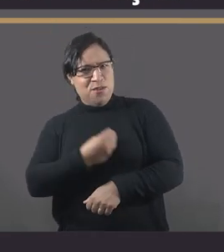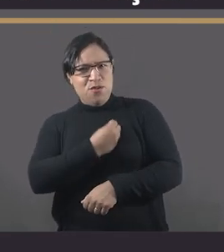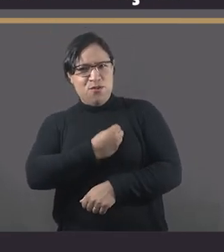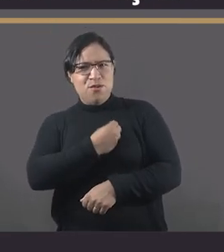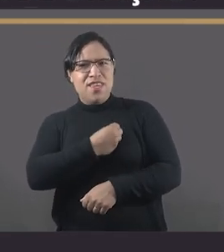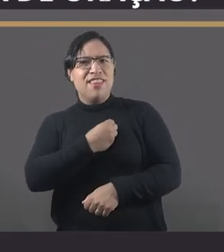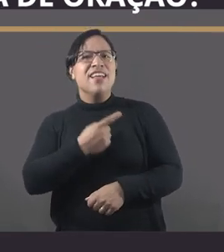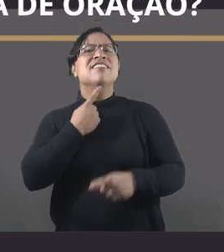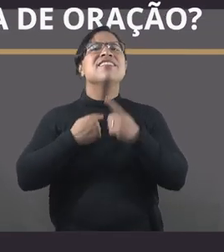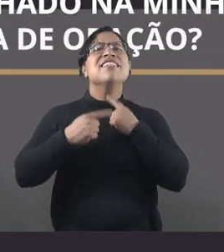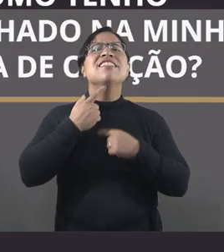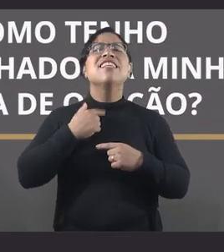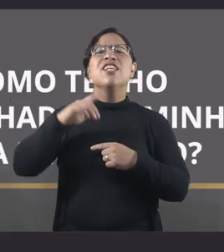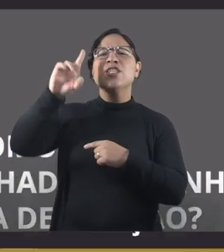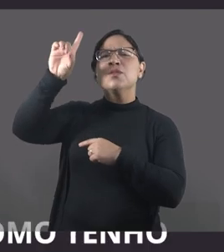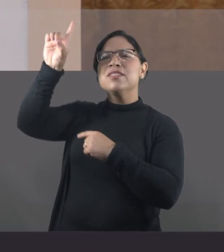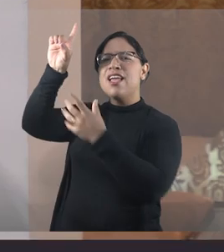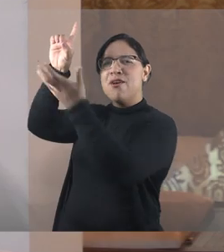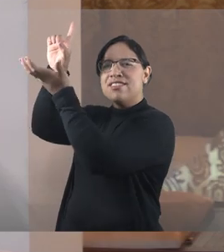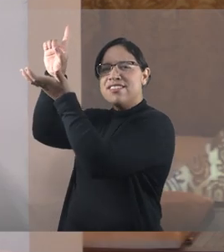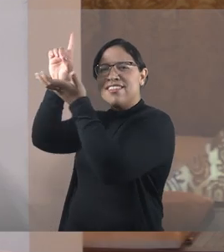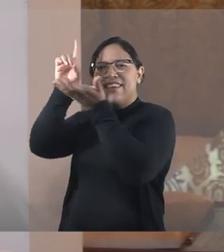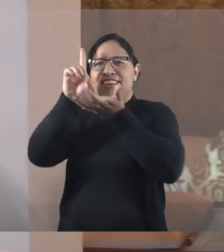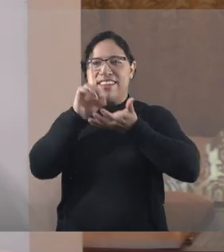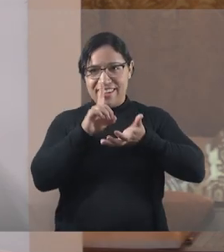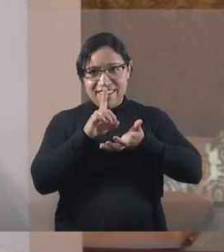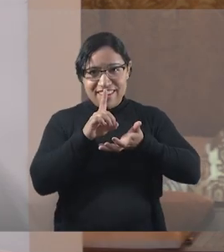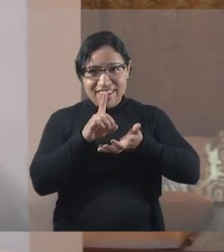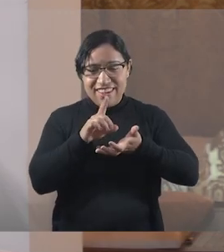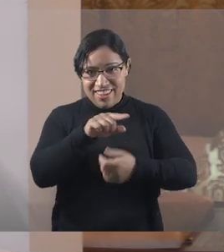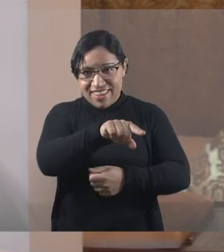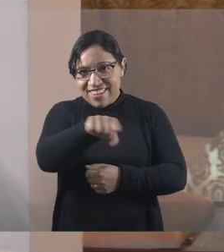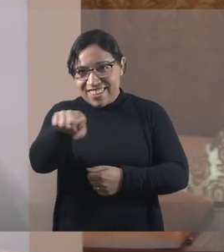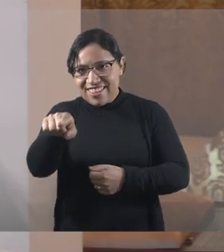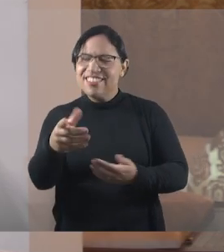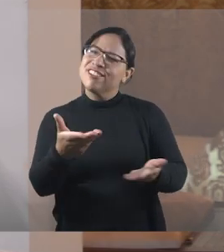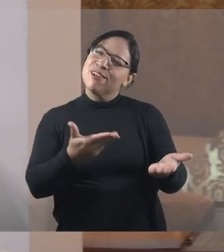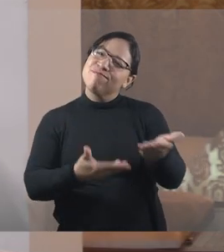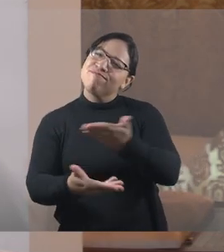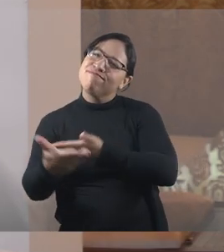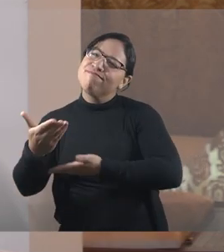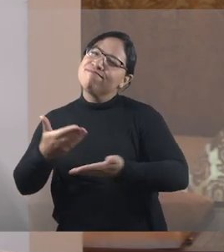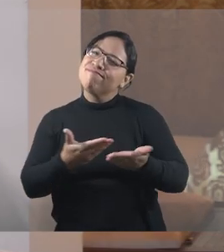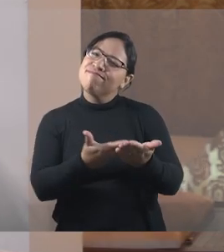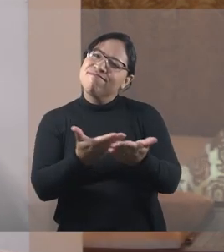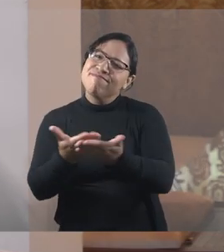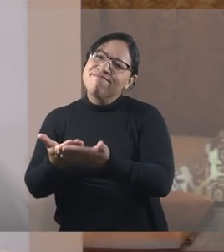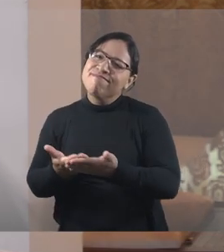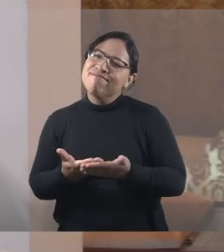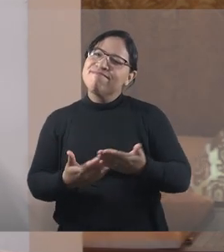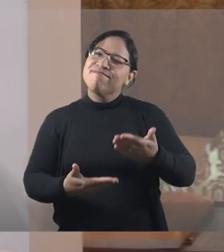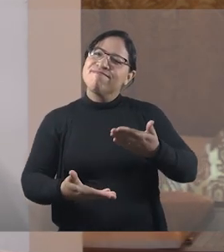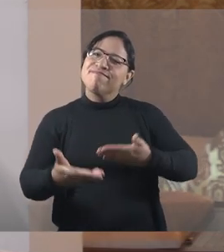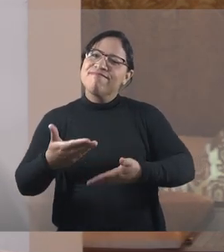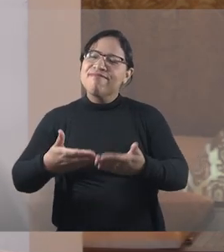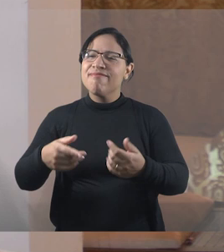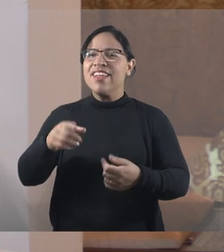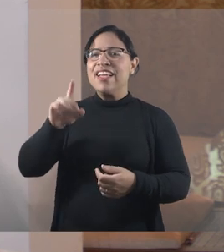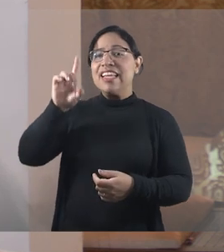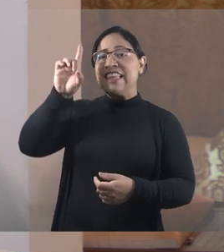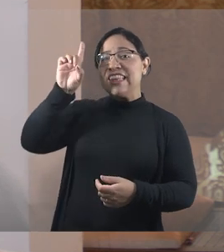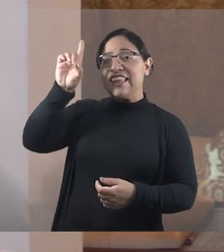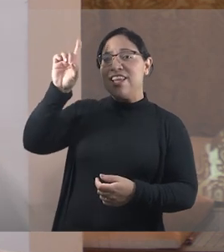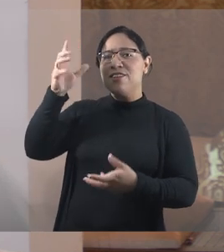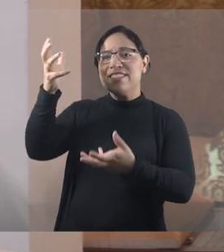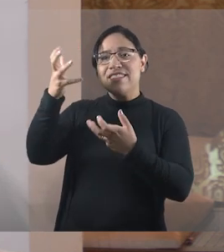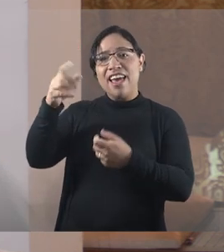mas os desejos do Senhor? Nesse tempo, discuta com o seu grupo. O desejo do Senhor é que você caminhe em sabedoria, que você